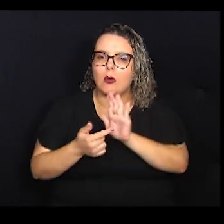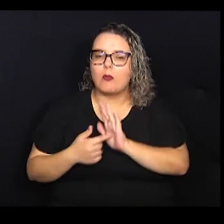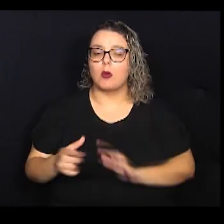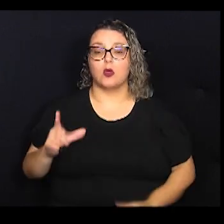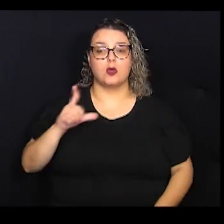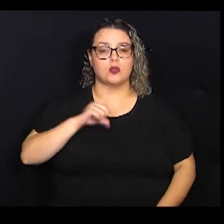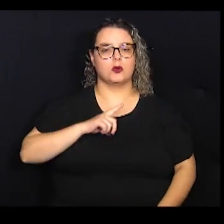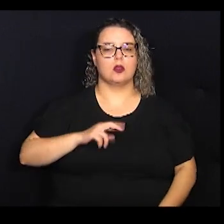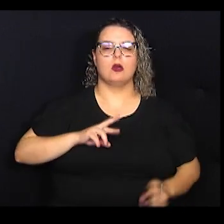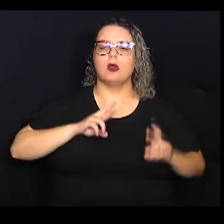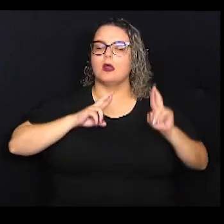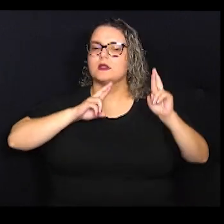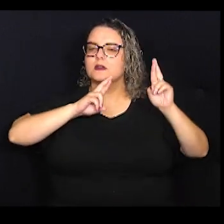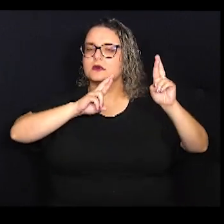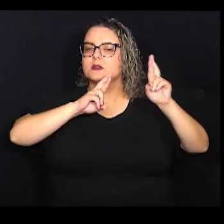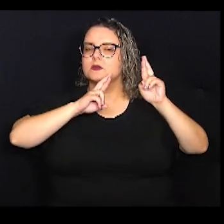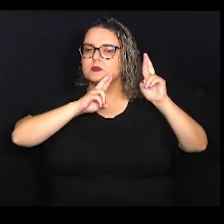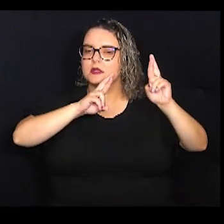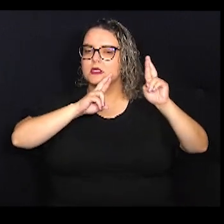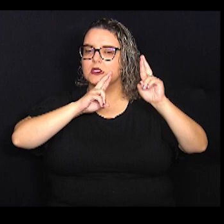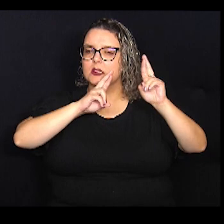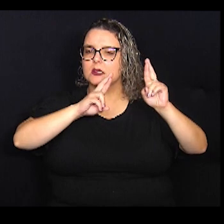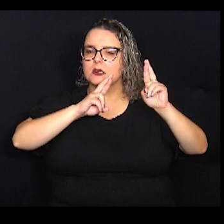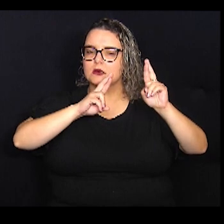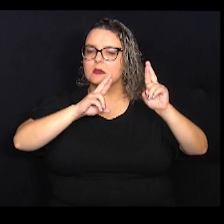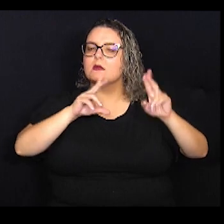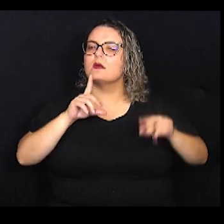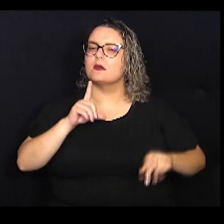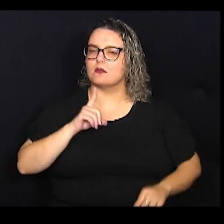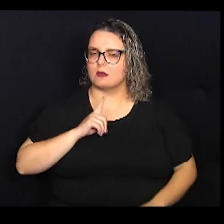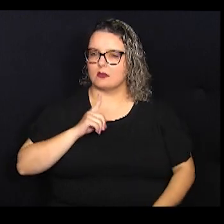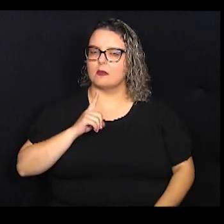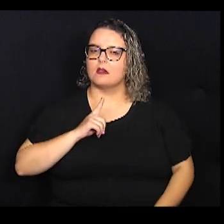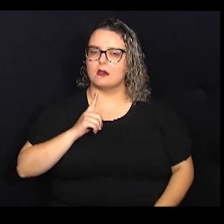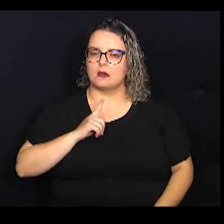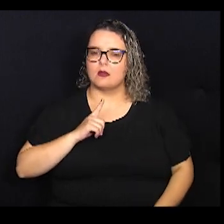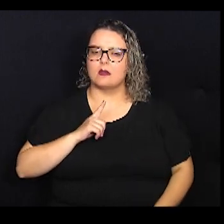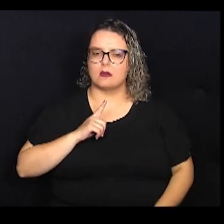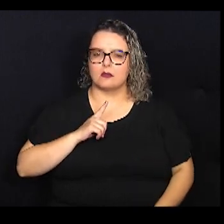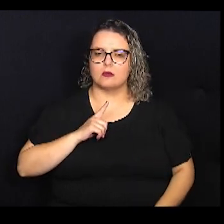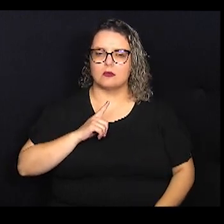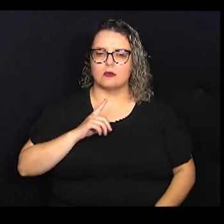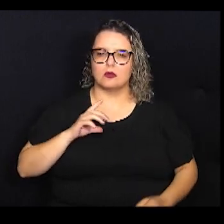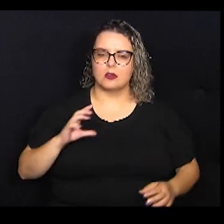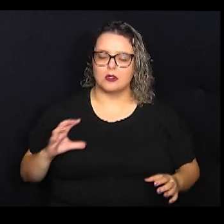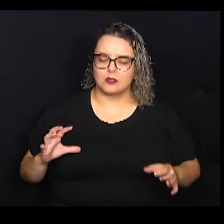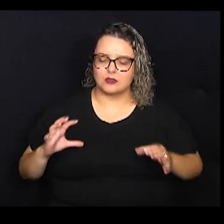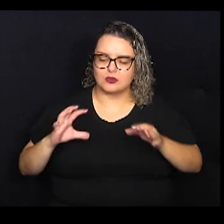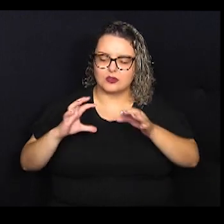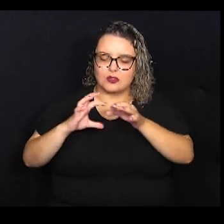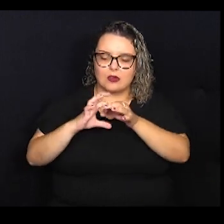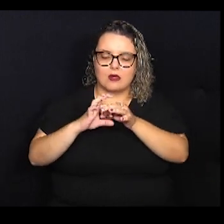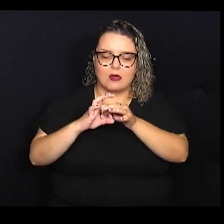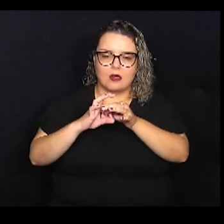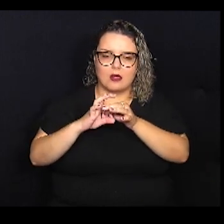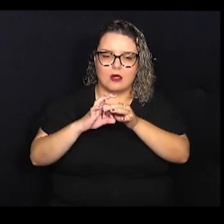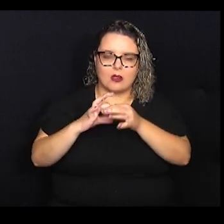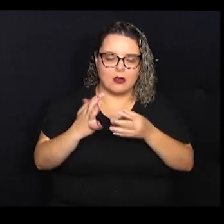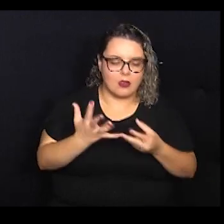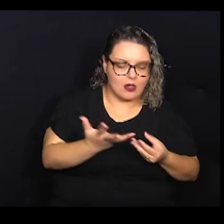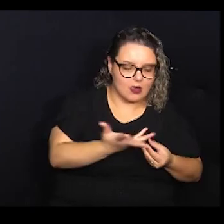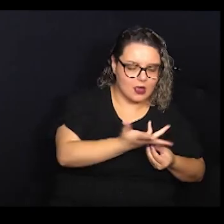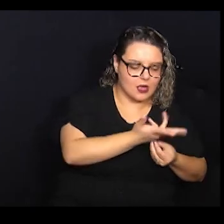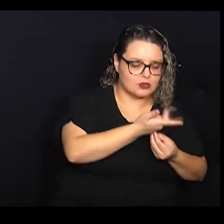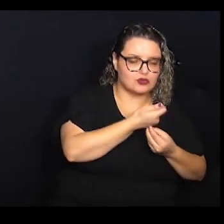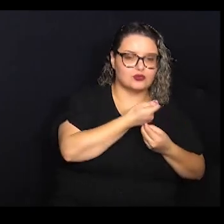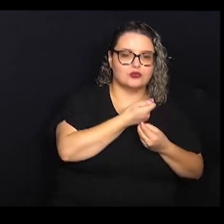que existe esperança ainda de reconciliação de arte